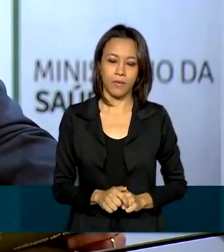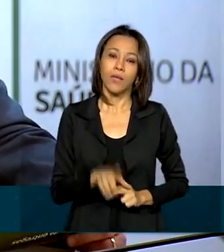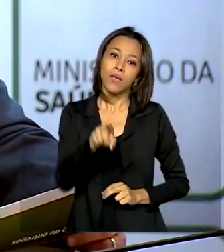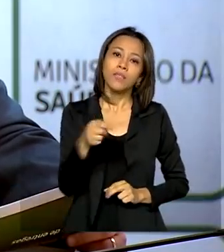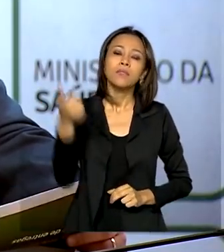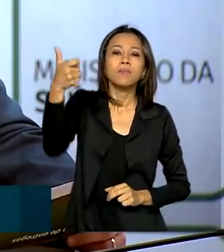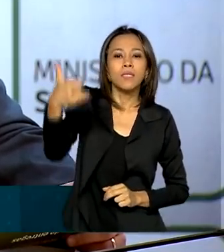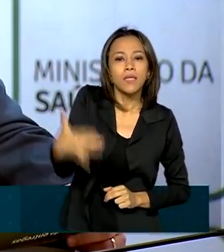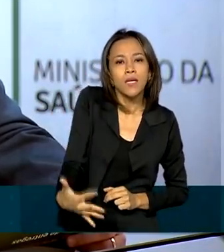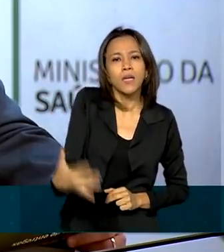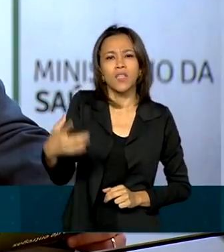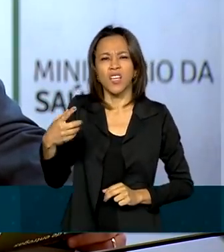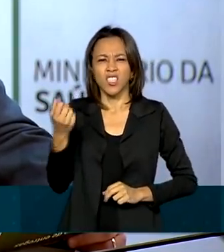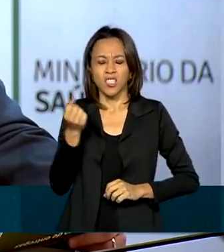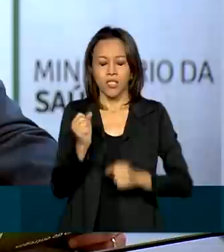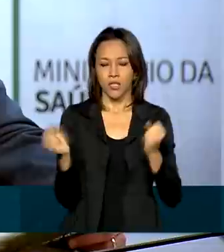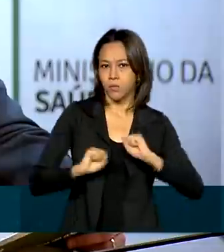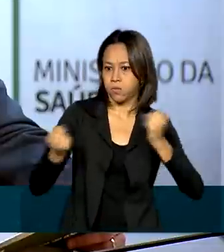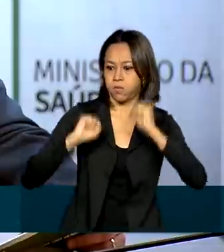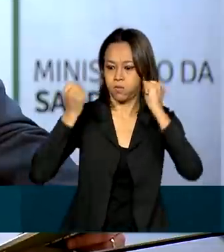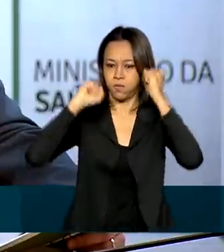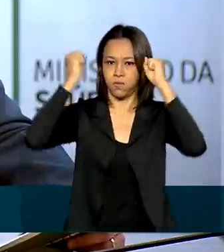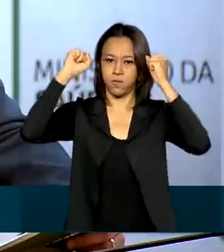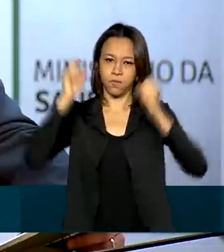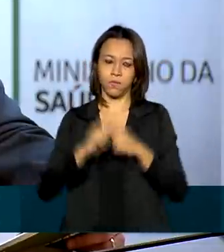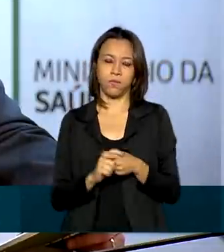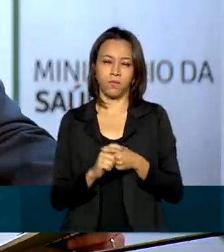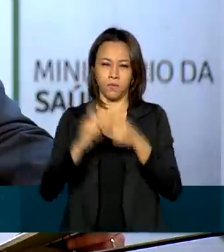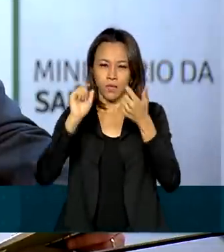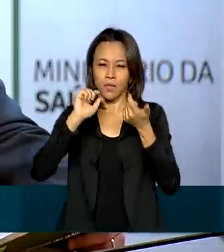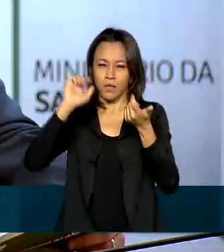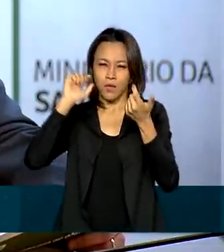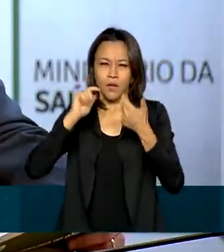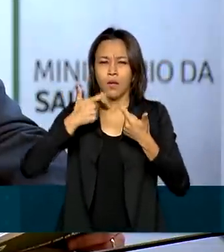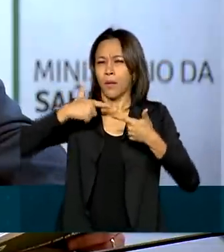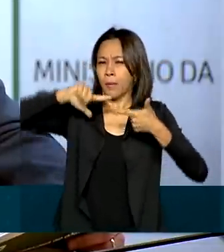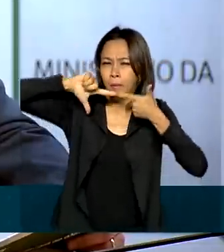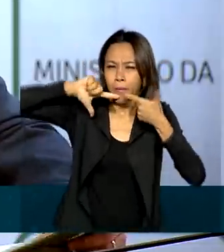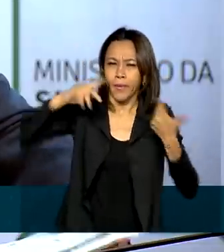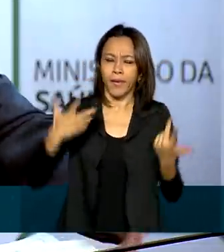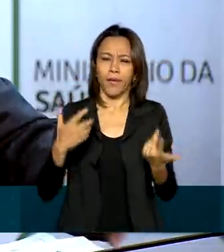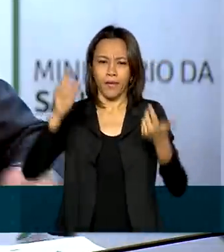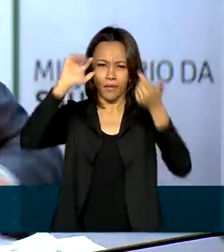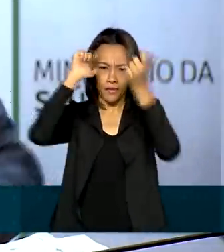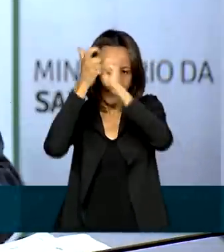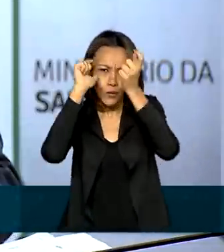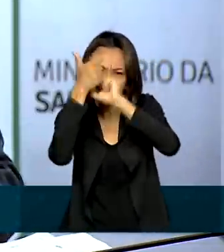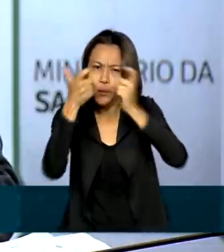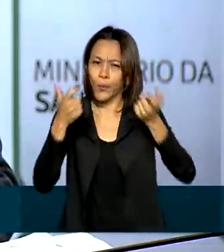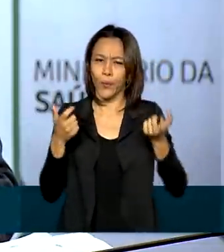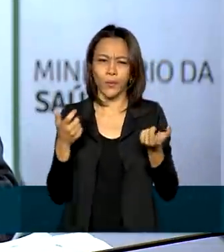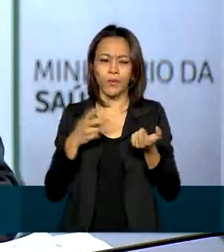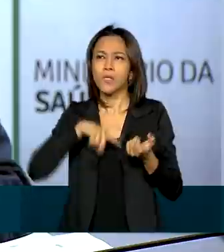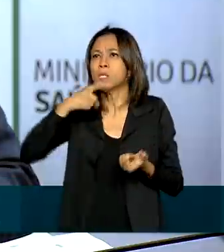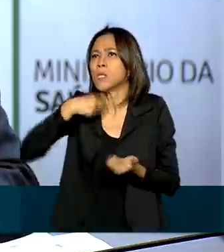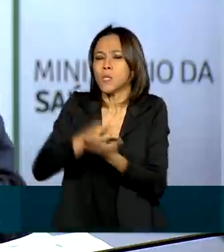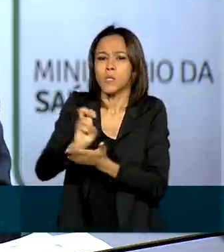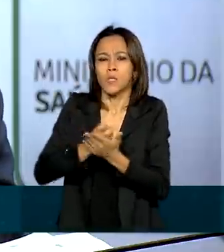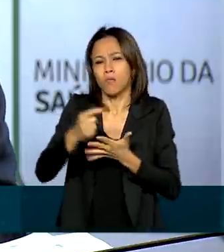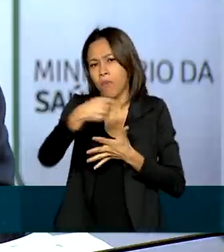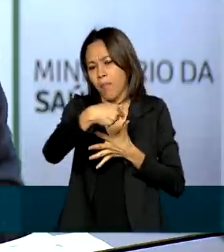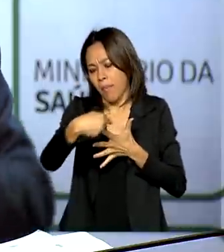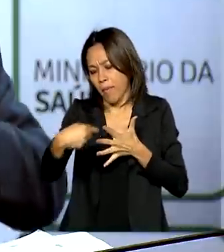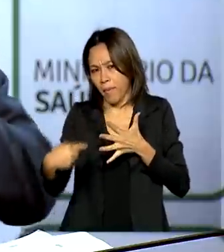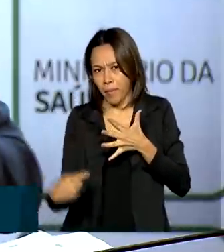situações de estresse, ansiedade, transtorno bipolar, irritação, medo, paranoia, insônia, enfim, várias condições. Diante